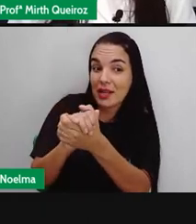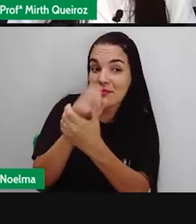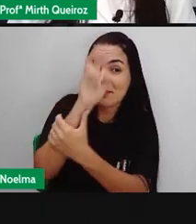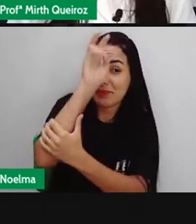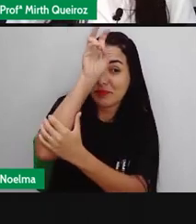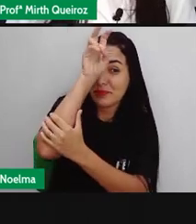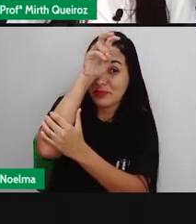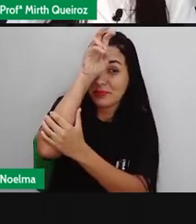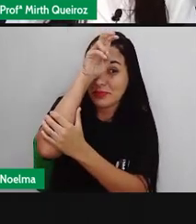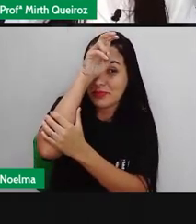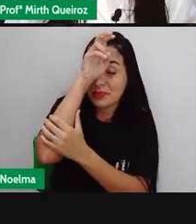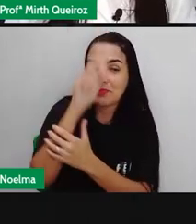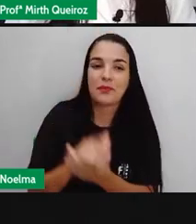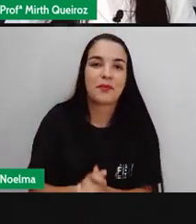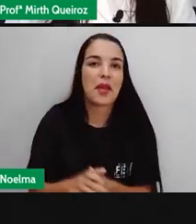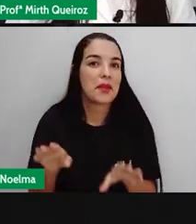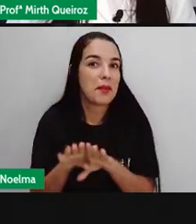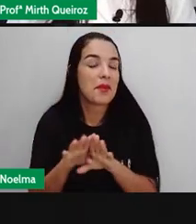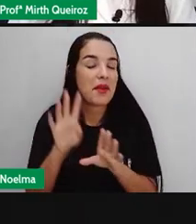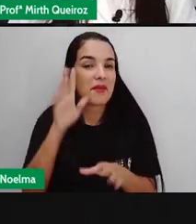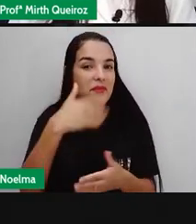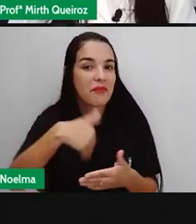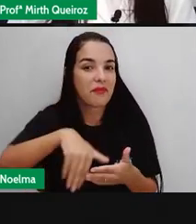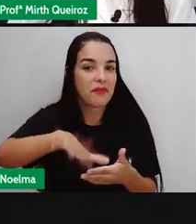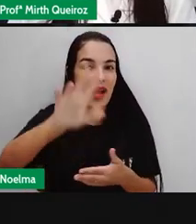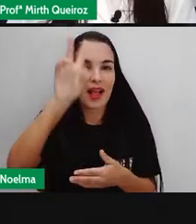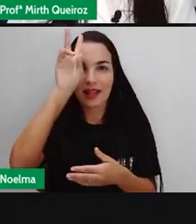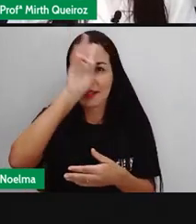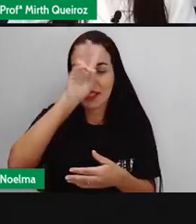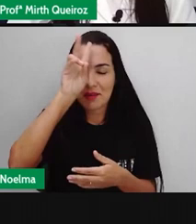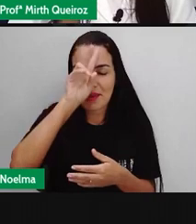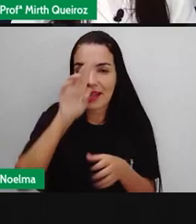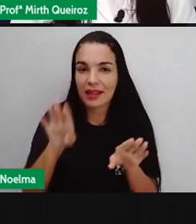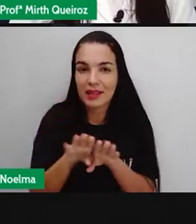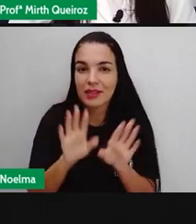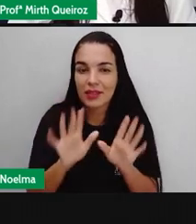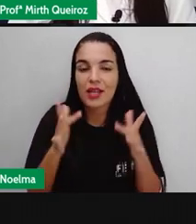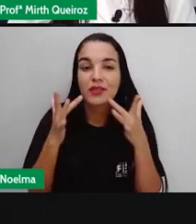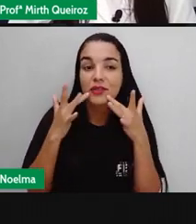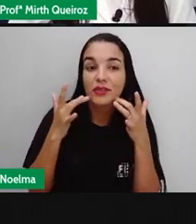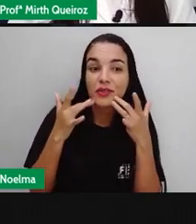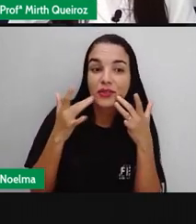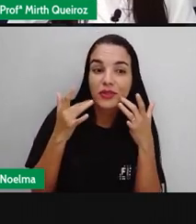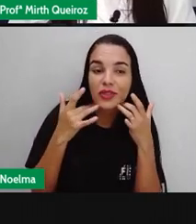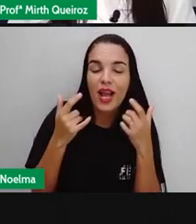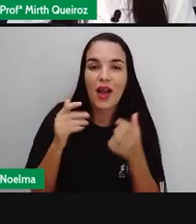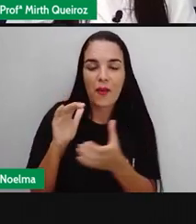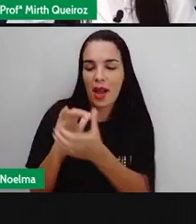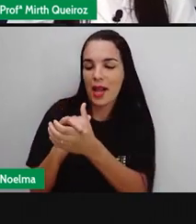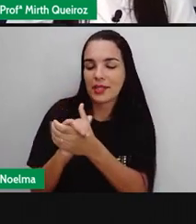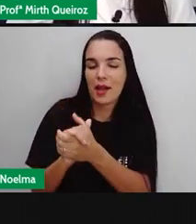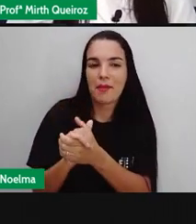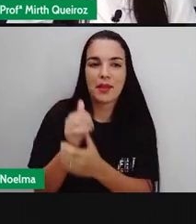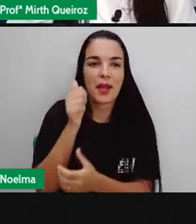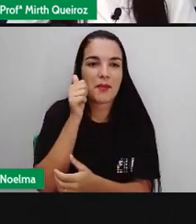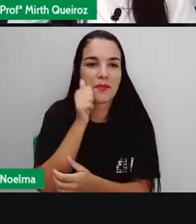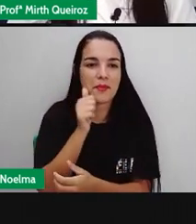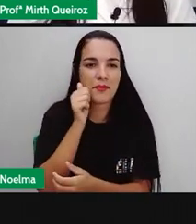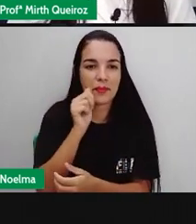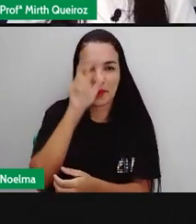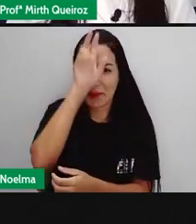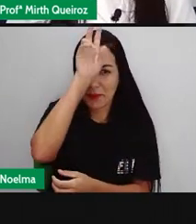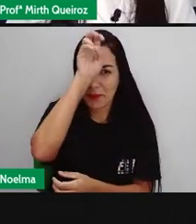do que a gente também já estudou, né? Sobre isso desse teatral. E essa história do casamento de Zona Baratinha aí também